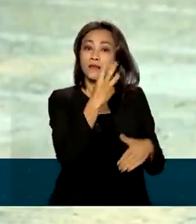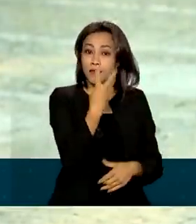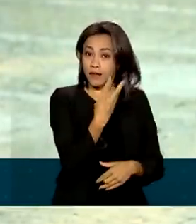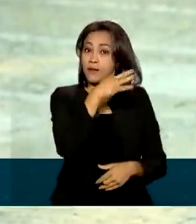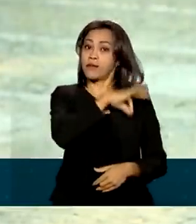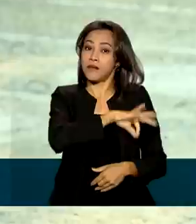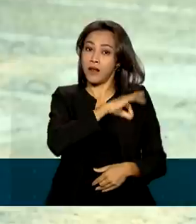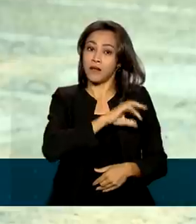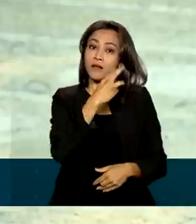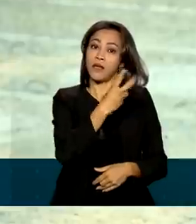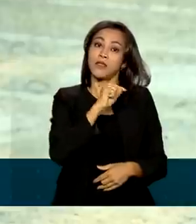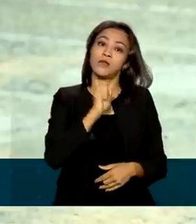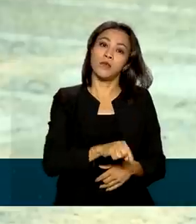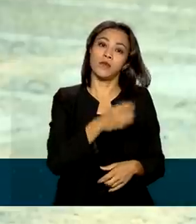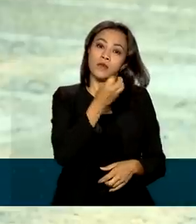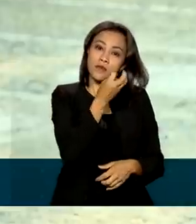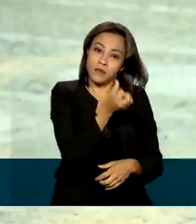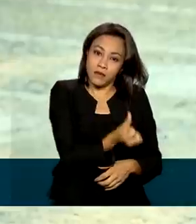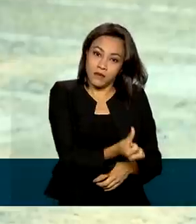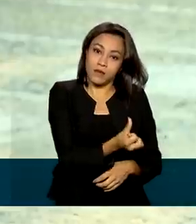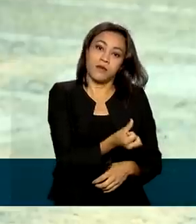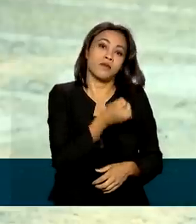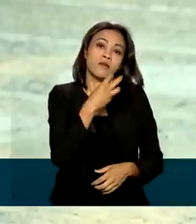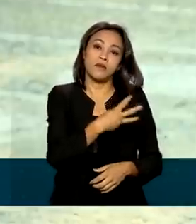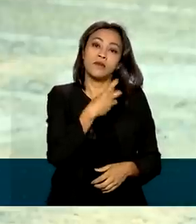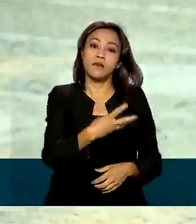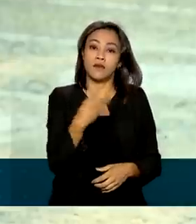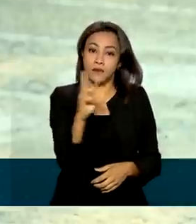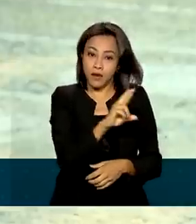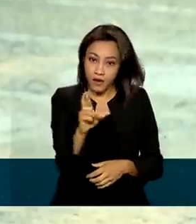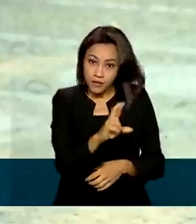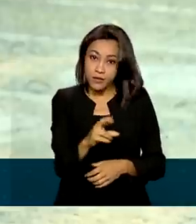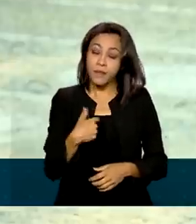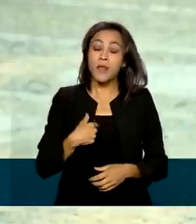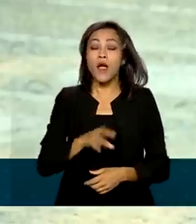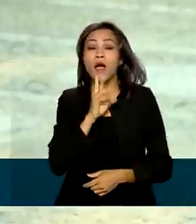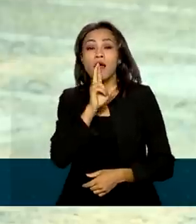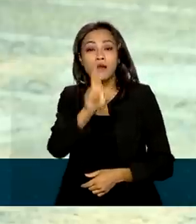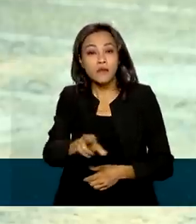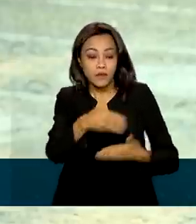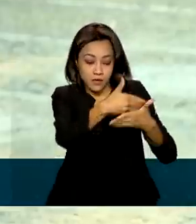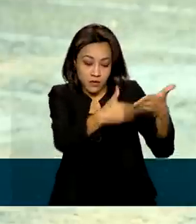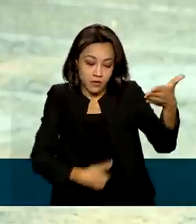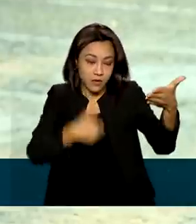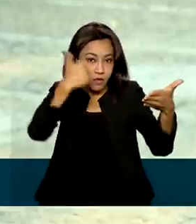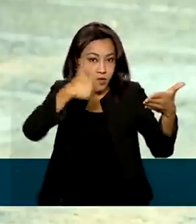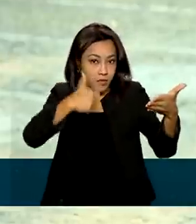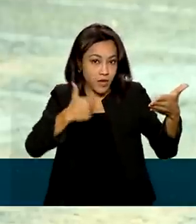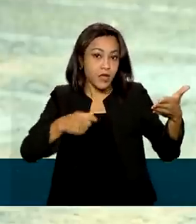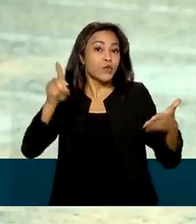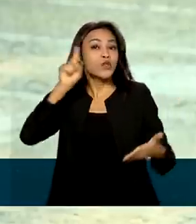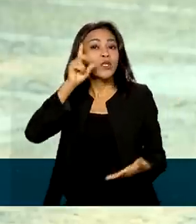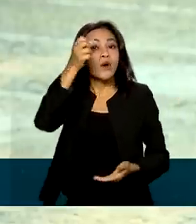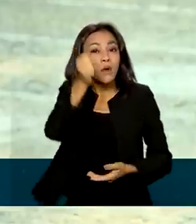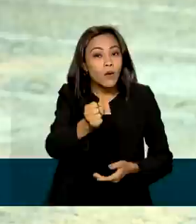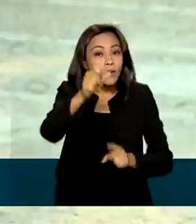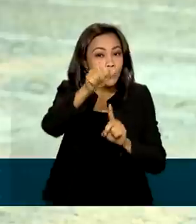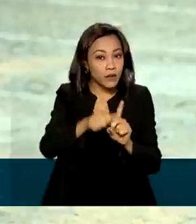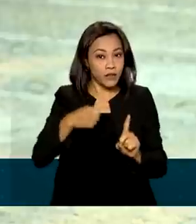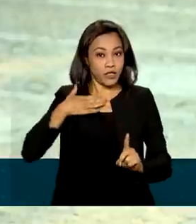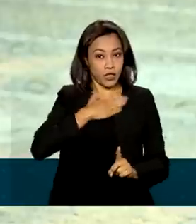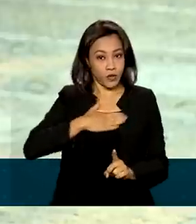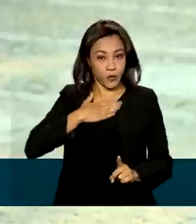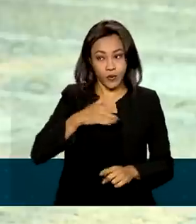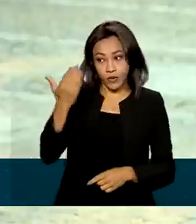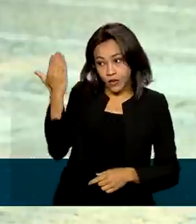ou seja, R$ 3.633. O resultado da primeira chamada sai no dia 8 de agosto. O diretor de